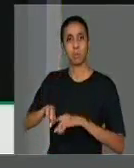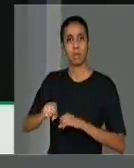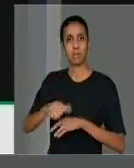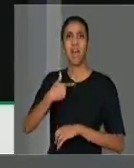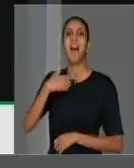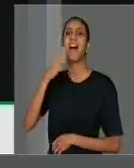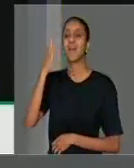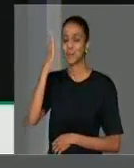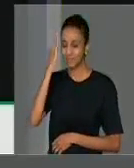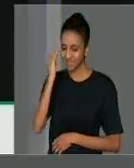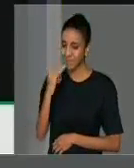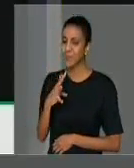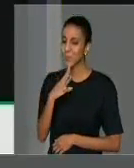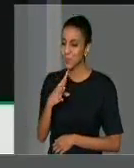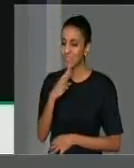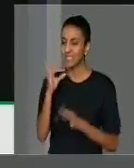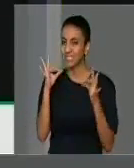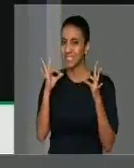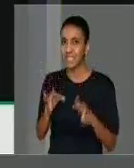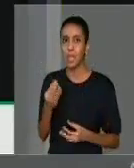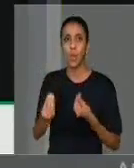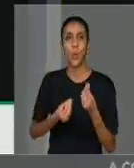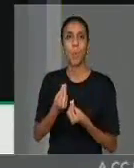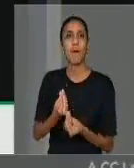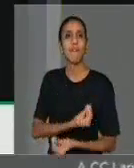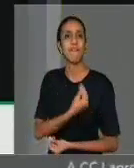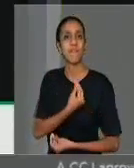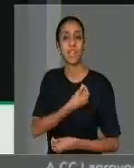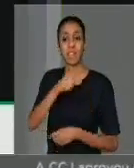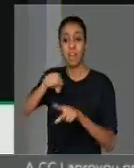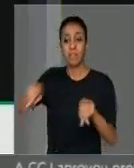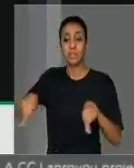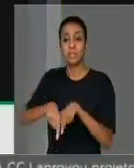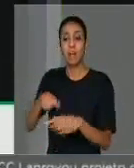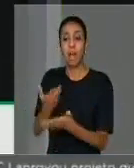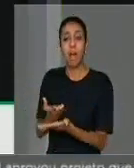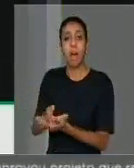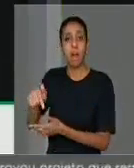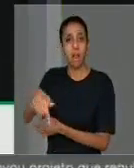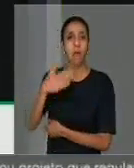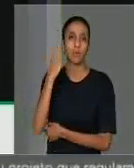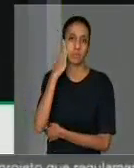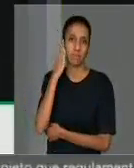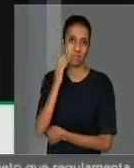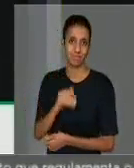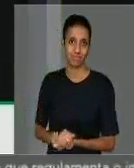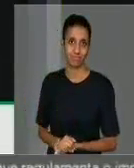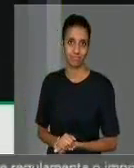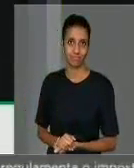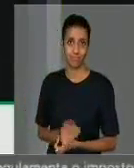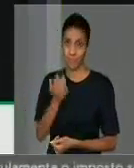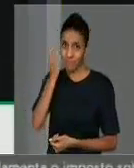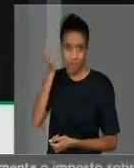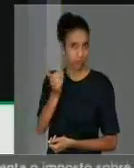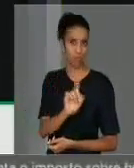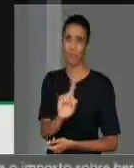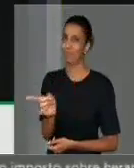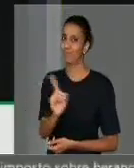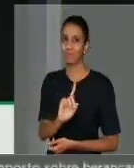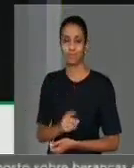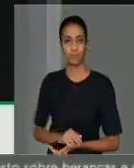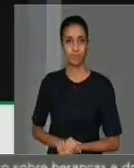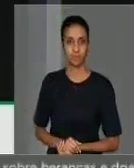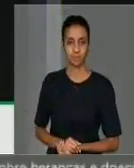sei muito bem como é o dia a dia em sala de aula e posso dizer que não é nada fácil.